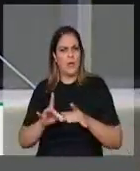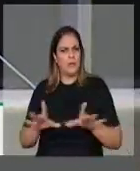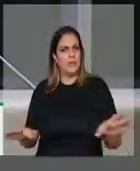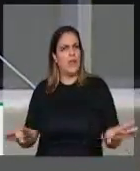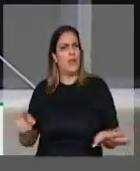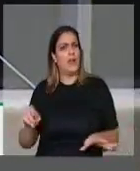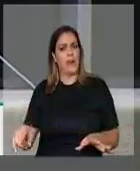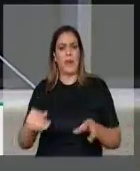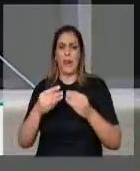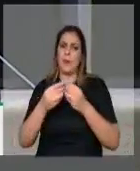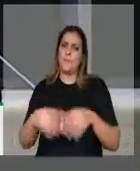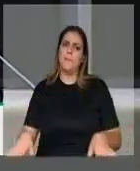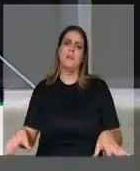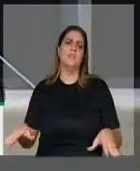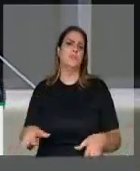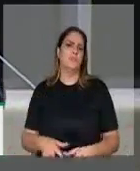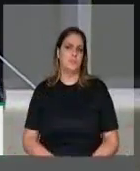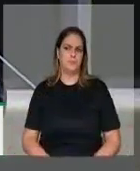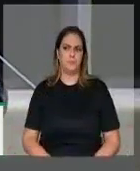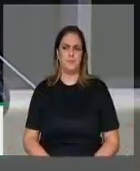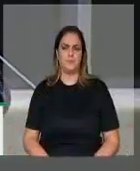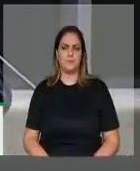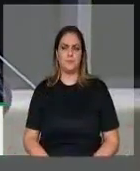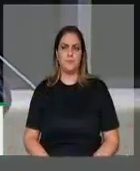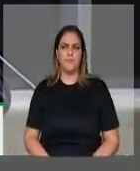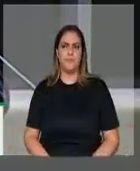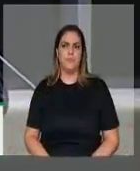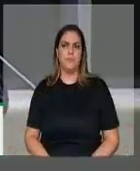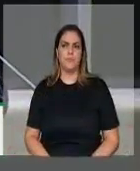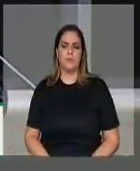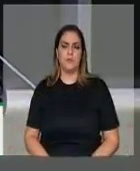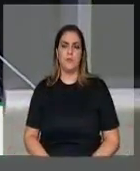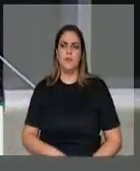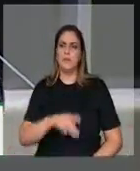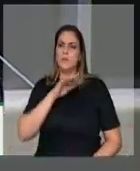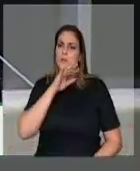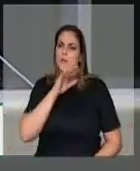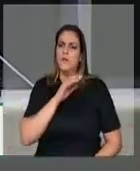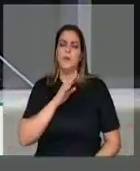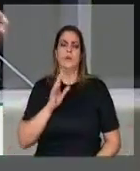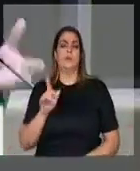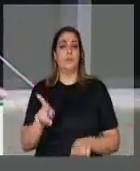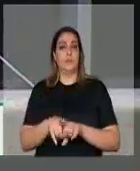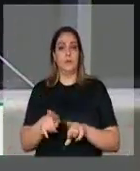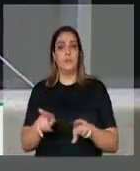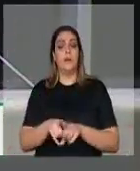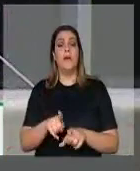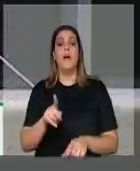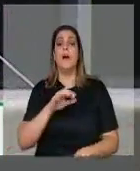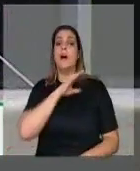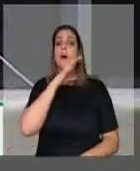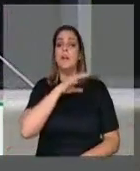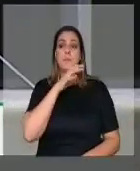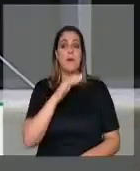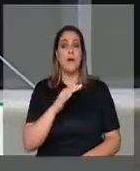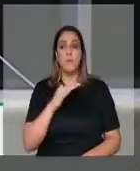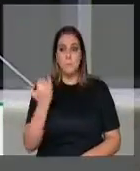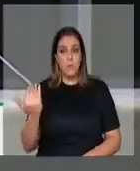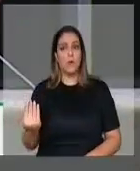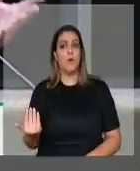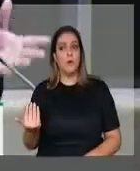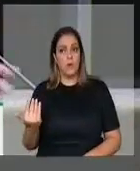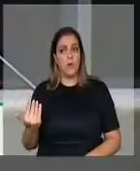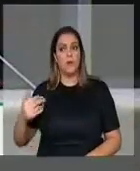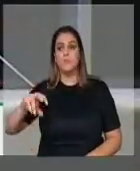prejuízos para o meio ambiente. Sem dizer o quanto os animais morrem, os pássaros, os répteis